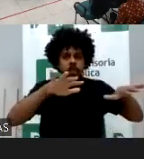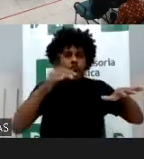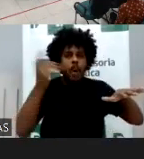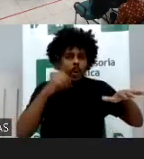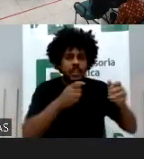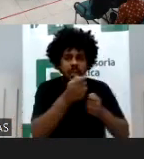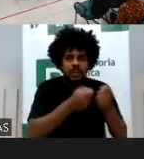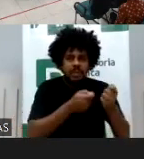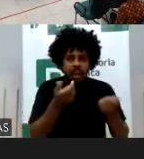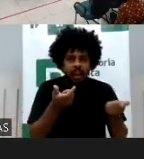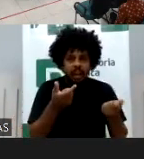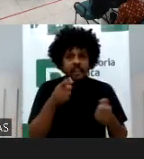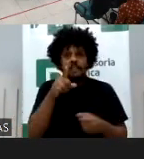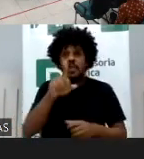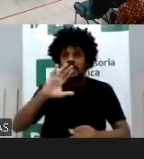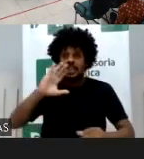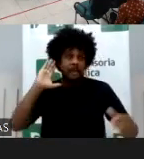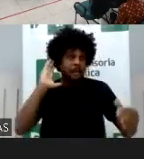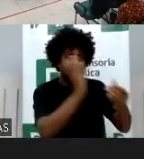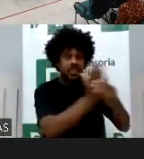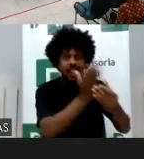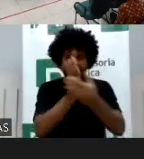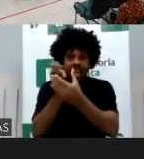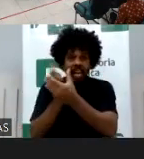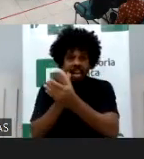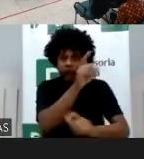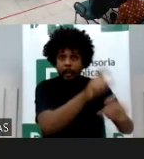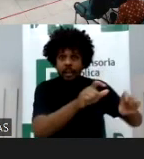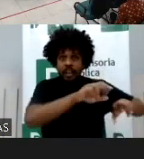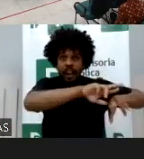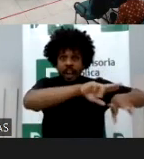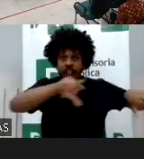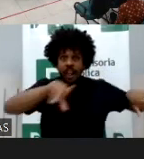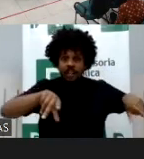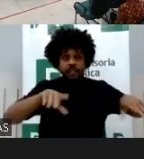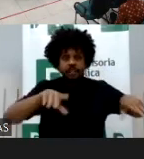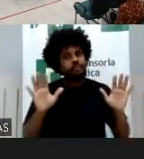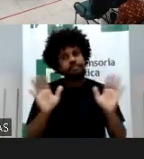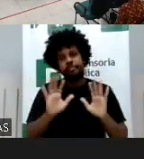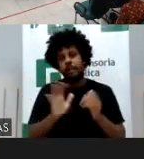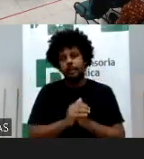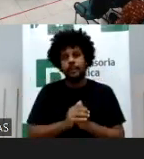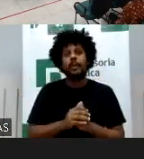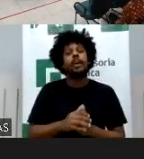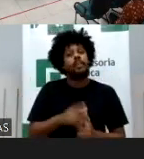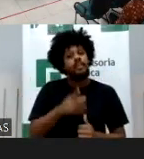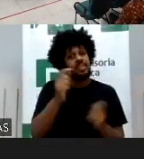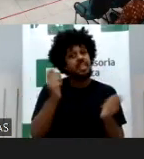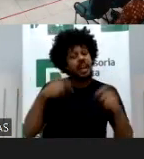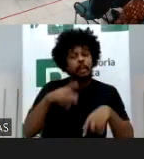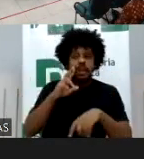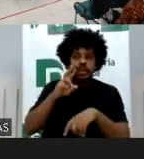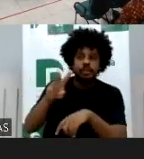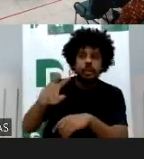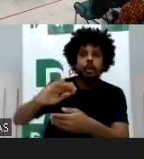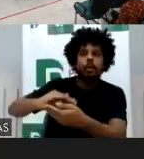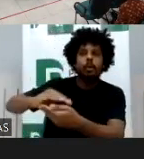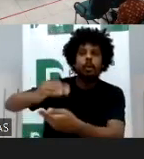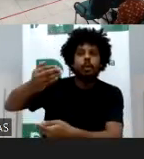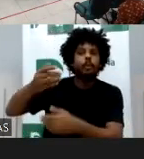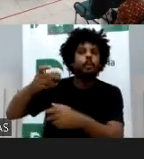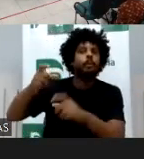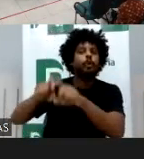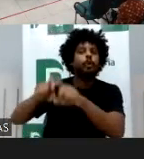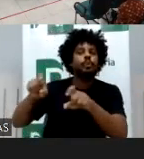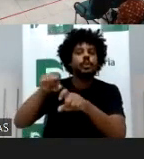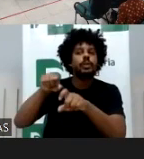os memes? Você vai no máximo encontrar um provedor de um lugar onde está postado uma coisa e fazer com que ele tire e talvez pague uma indenização,